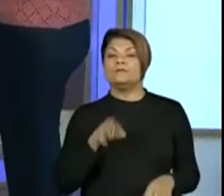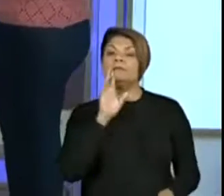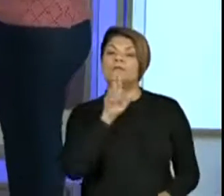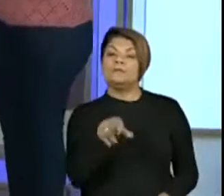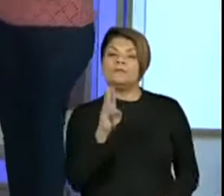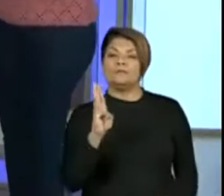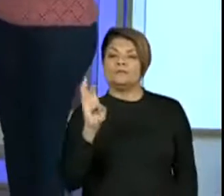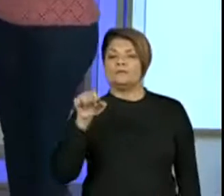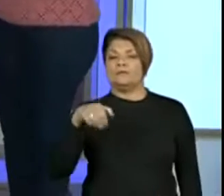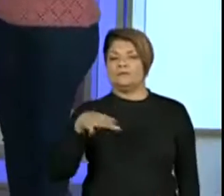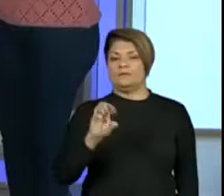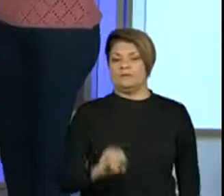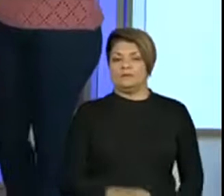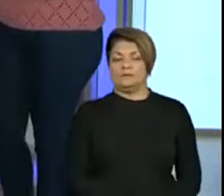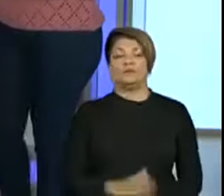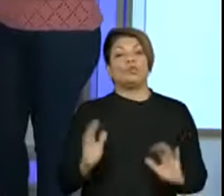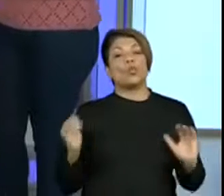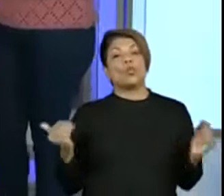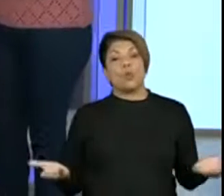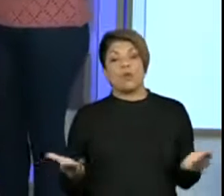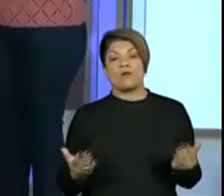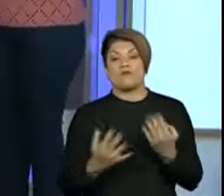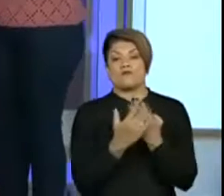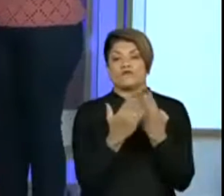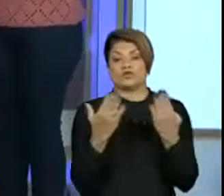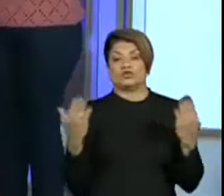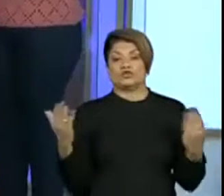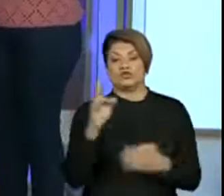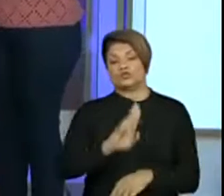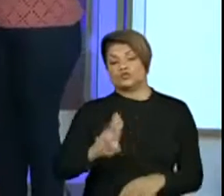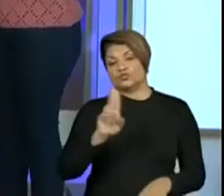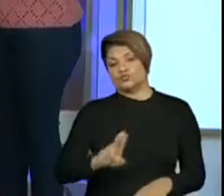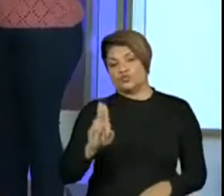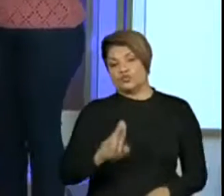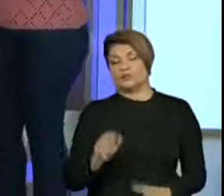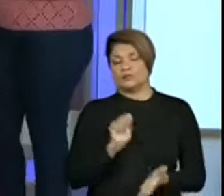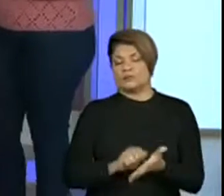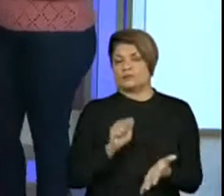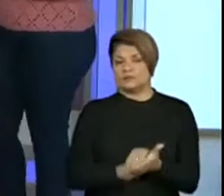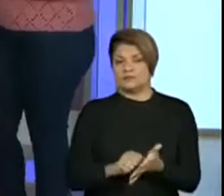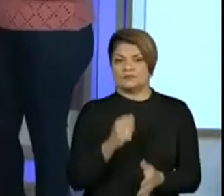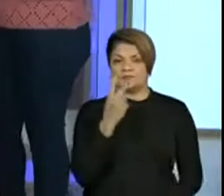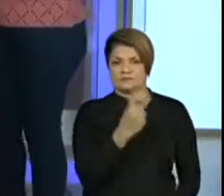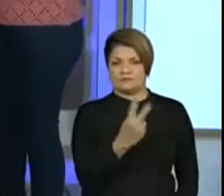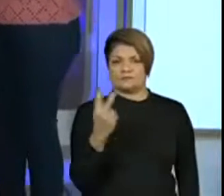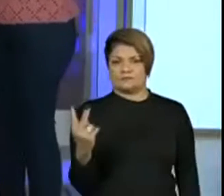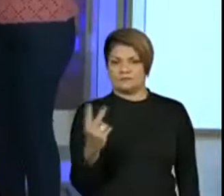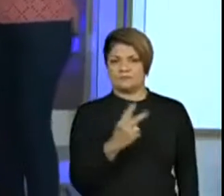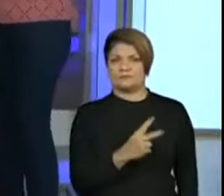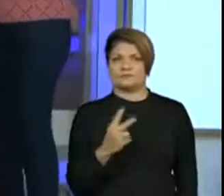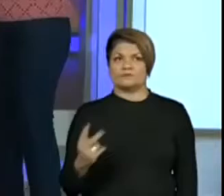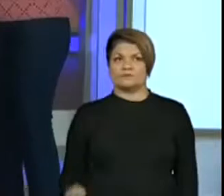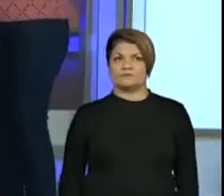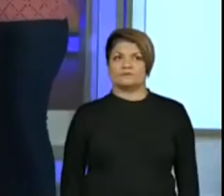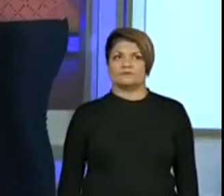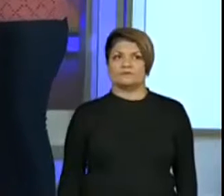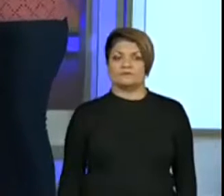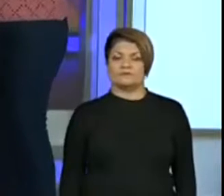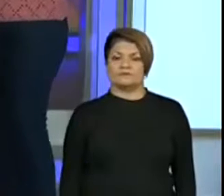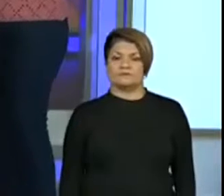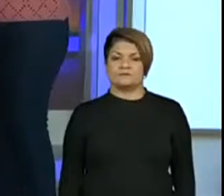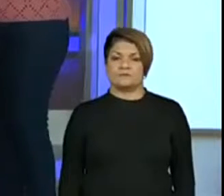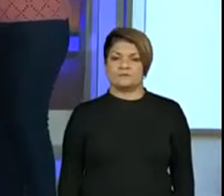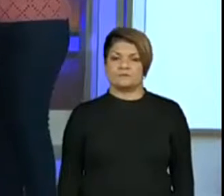aqui para o Bruno? Quais foram as fichas utilizadas para escrever aí o número 22? Vocês se lembram?